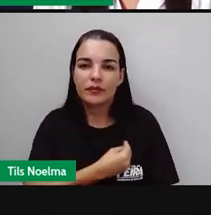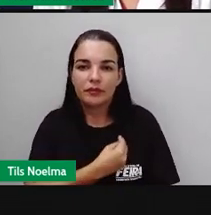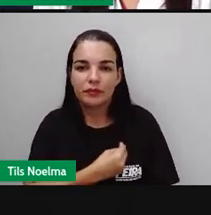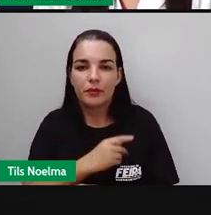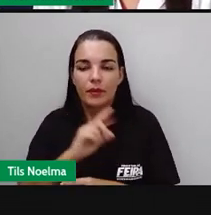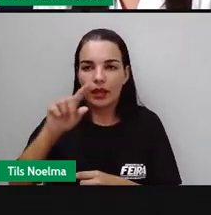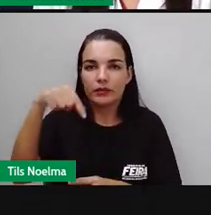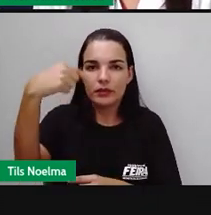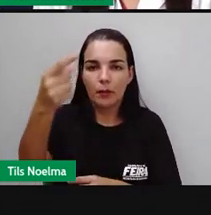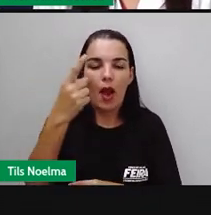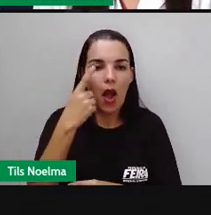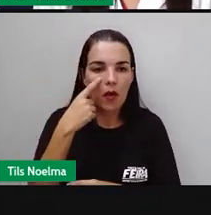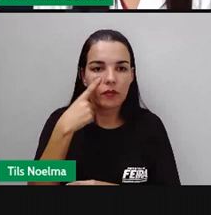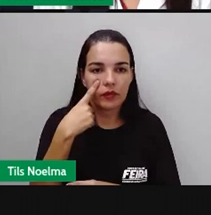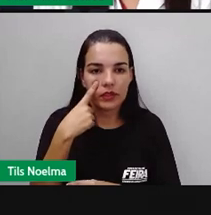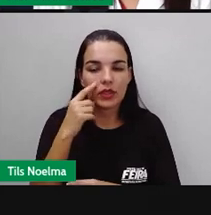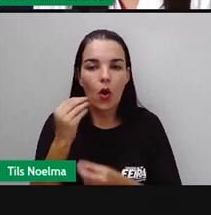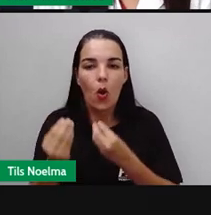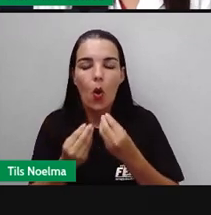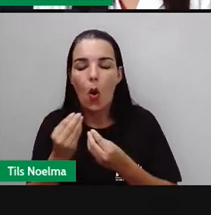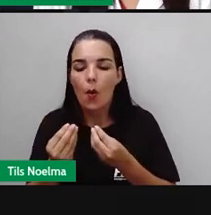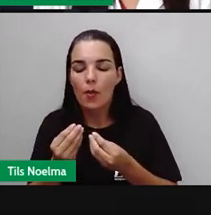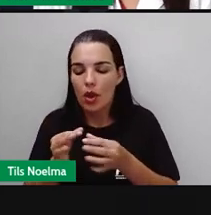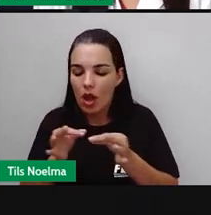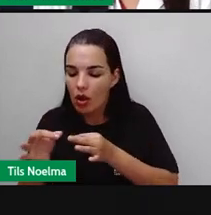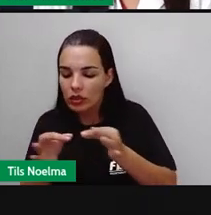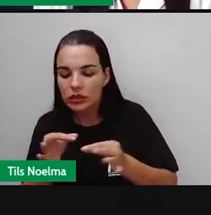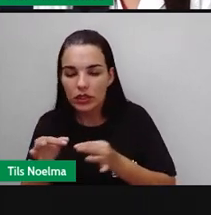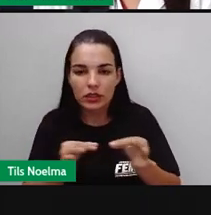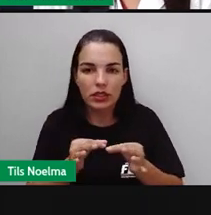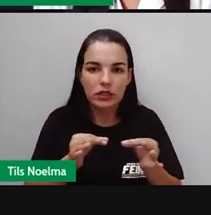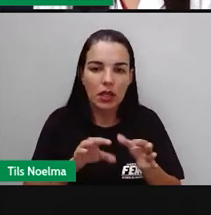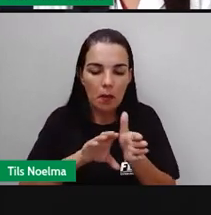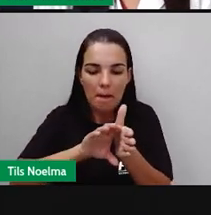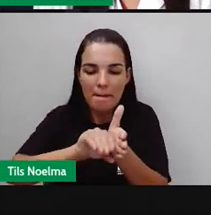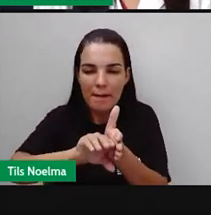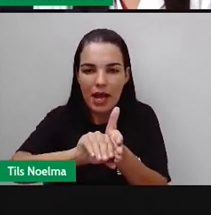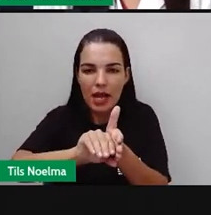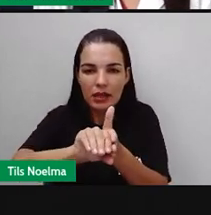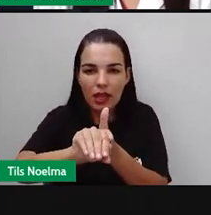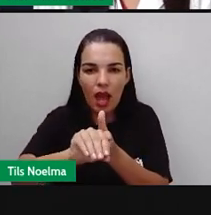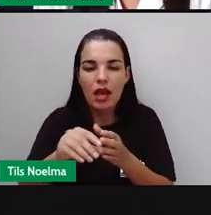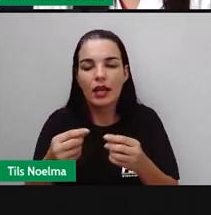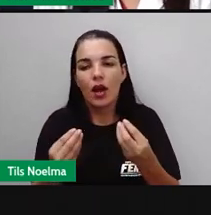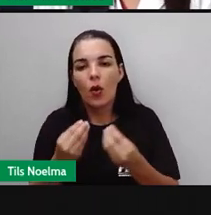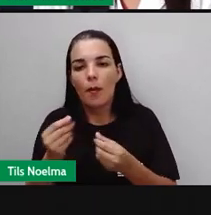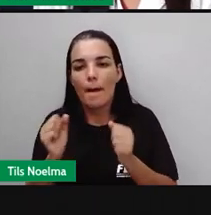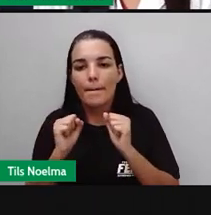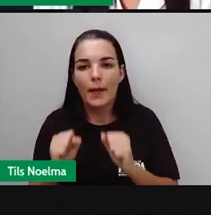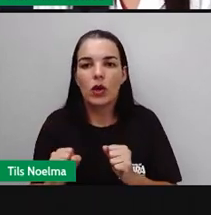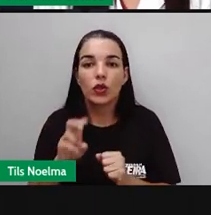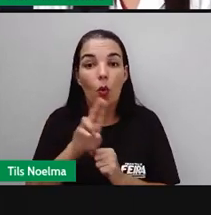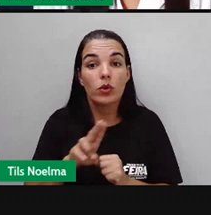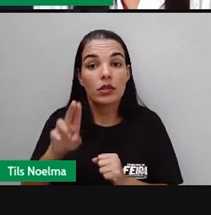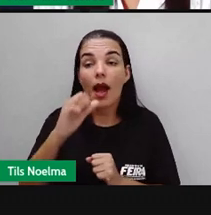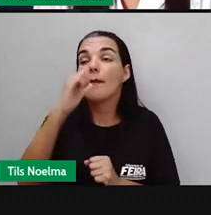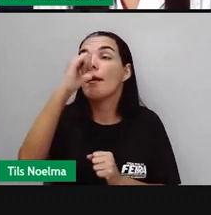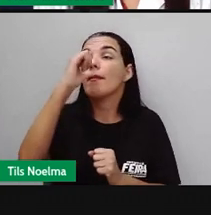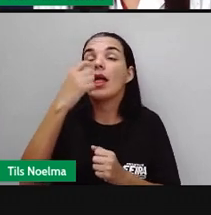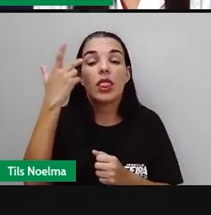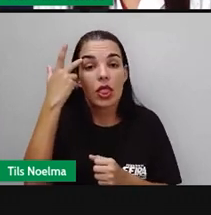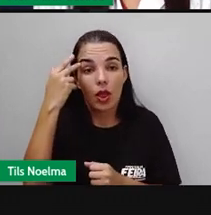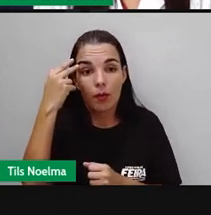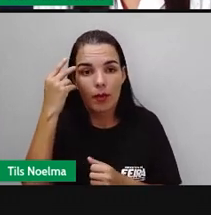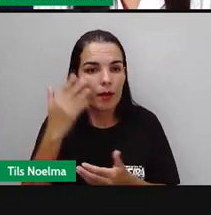mais pra frente nós iremos estudar sobre os formatos das bactérias. Que esse tipo de bactéria utilizado no yakult tem um formato aí